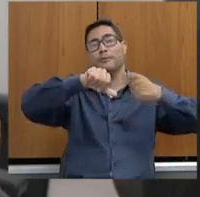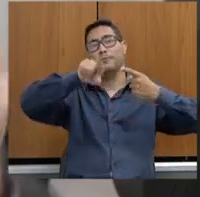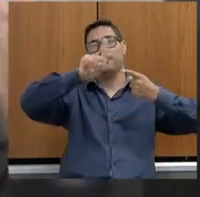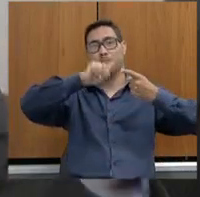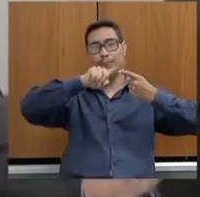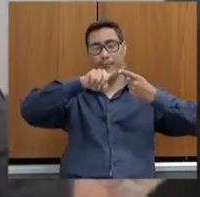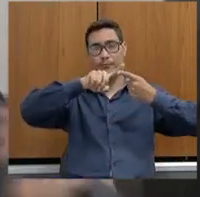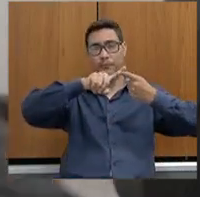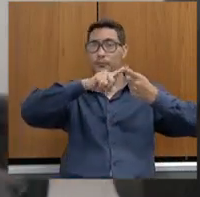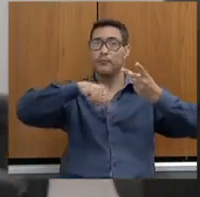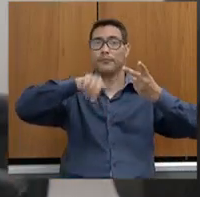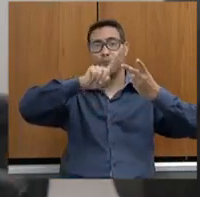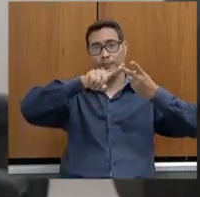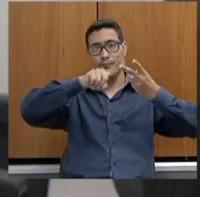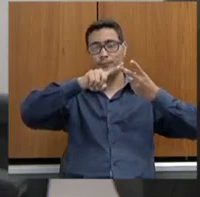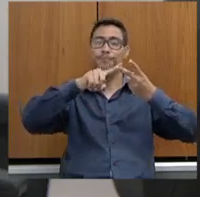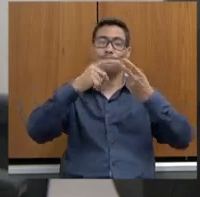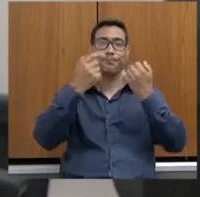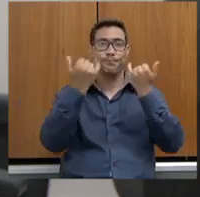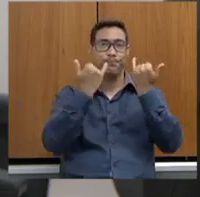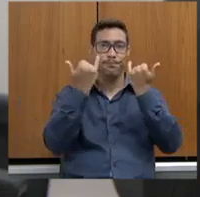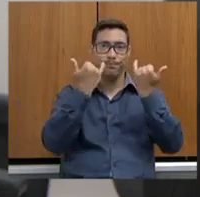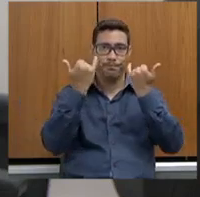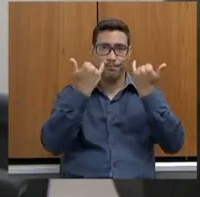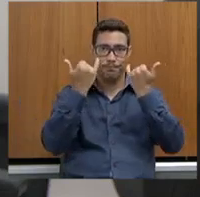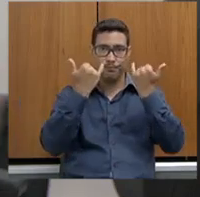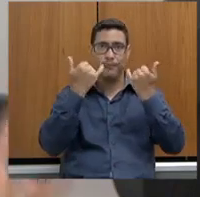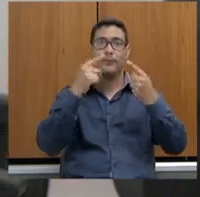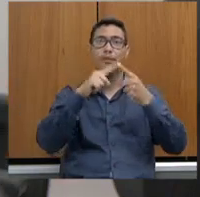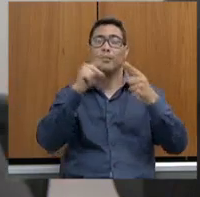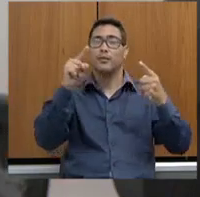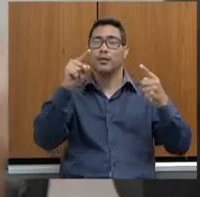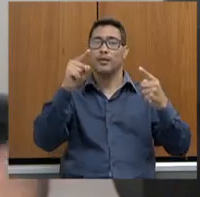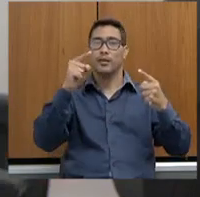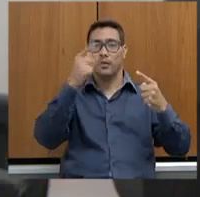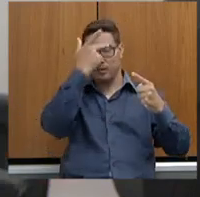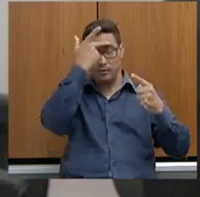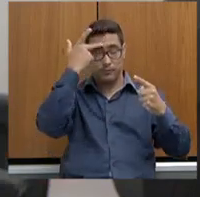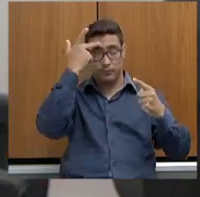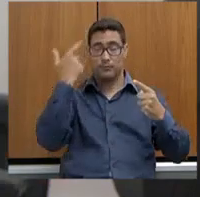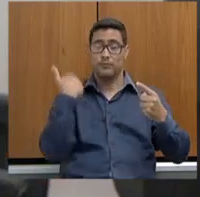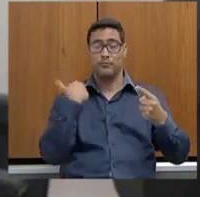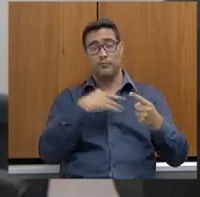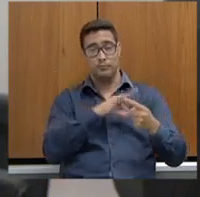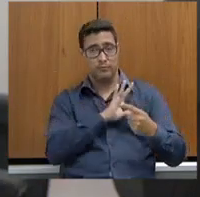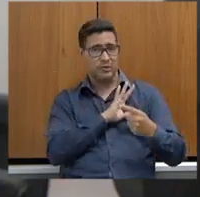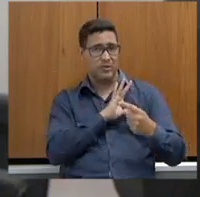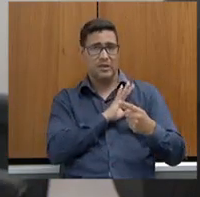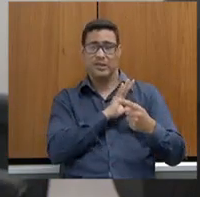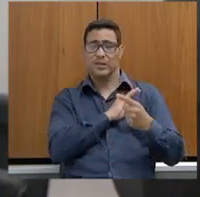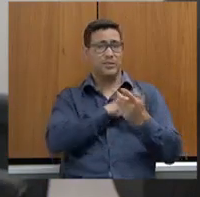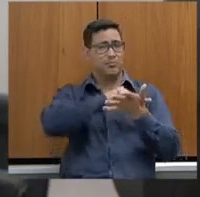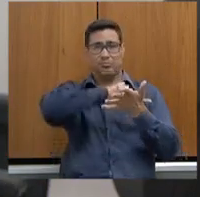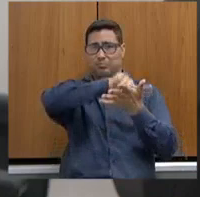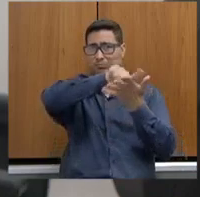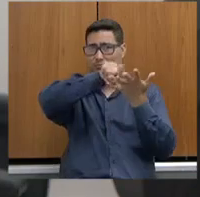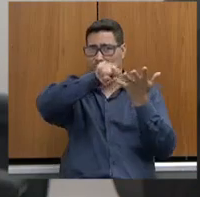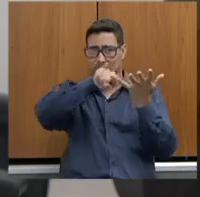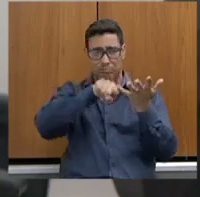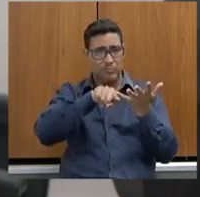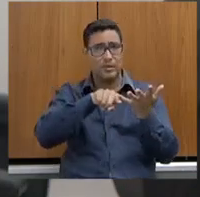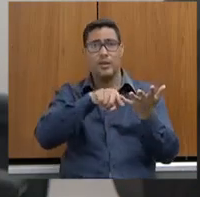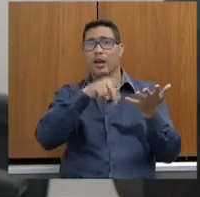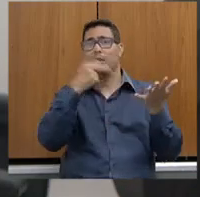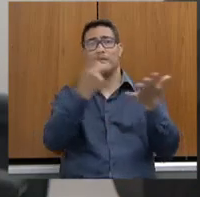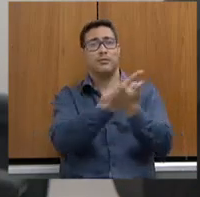e também os dados sobre os agentes de segurança, aqui de forma mais ampla, que